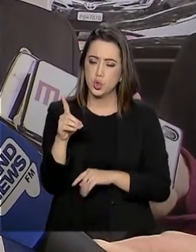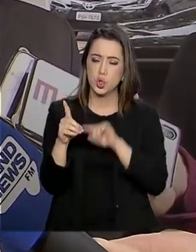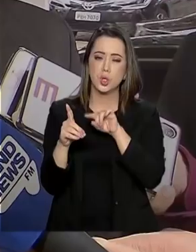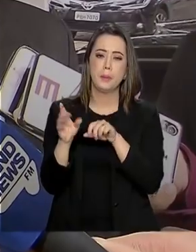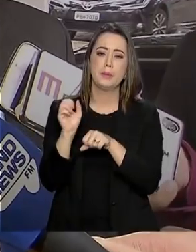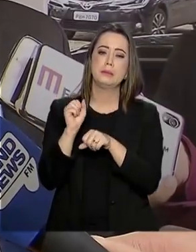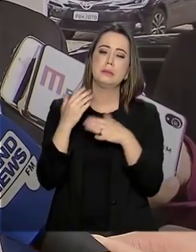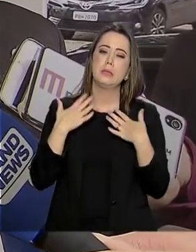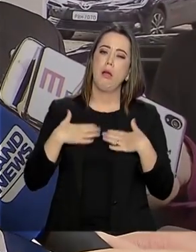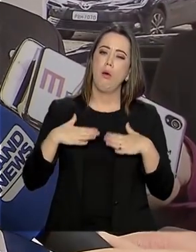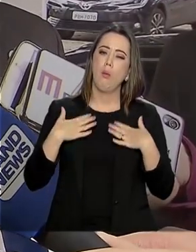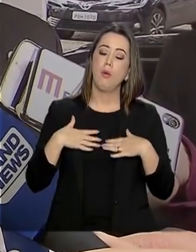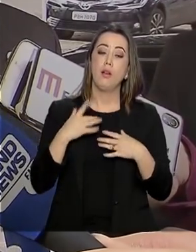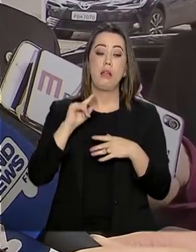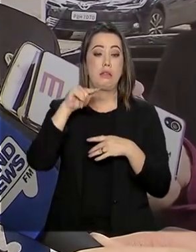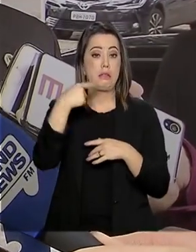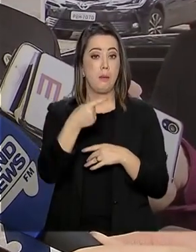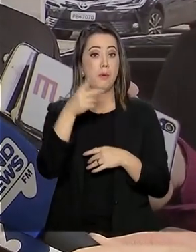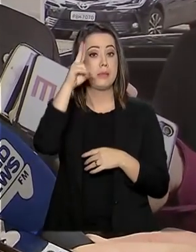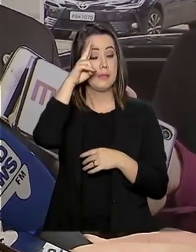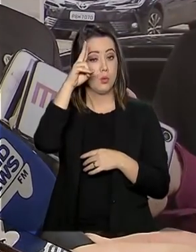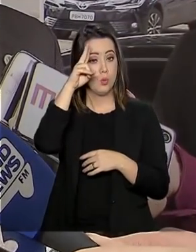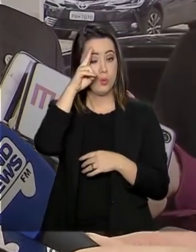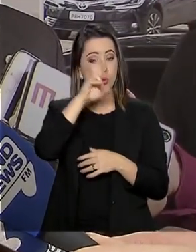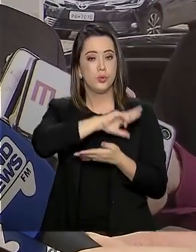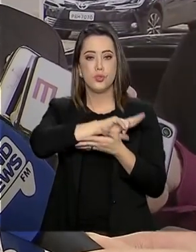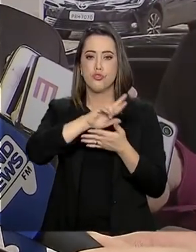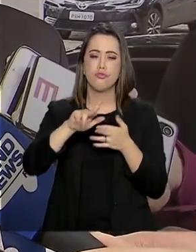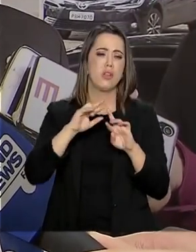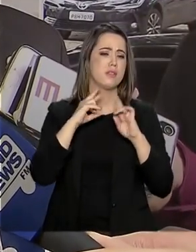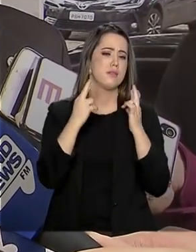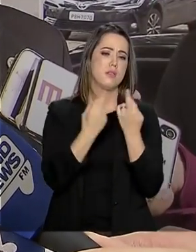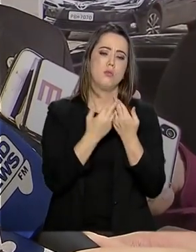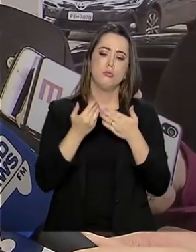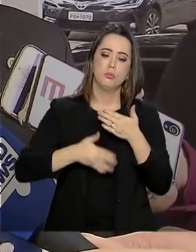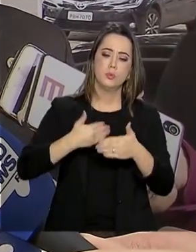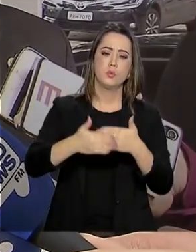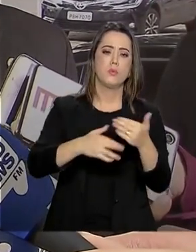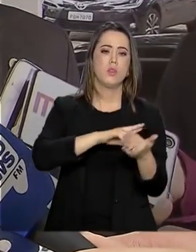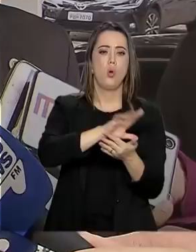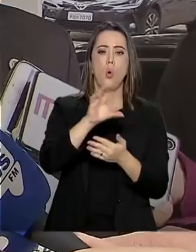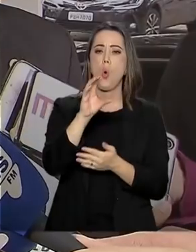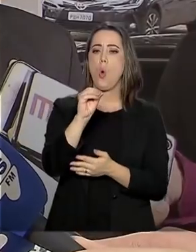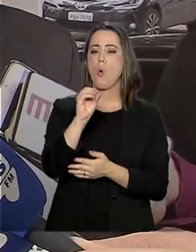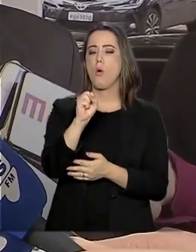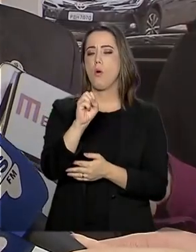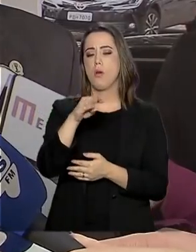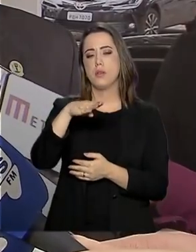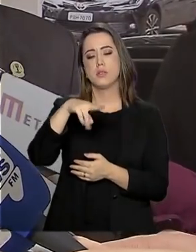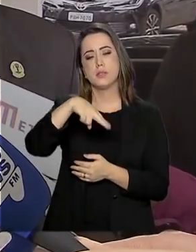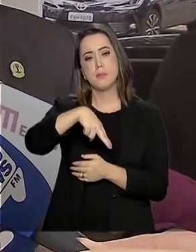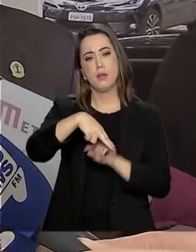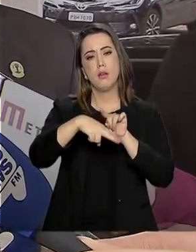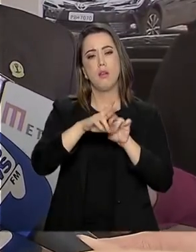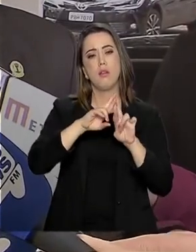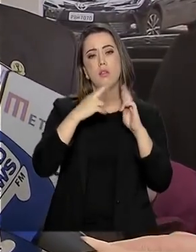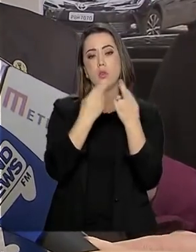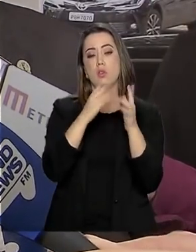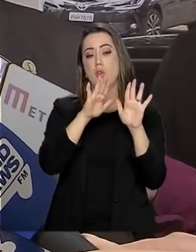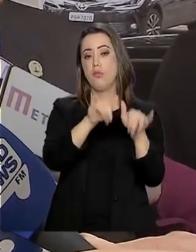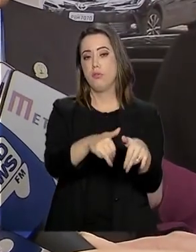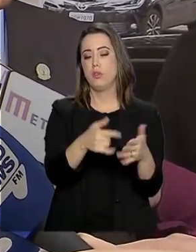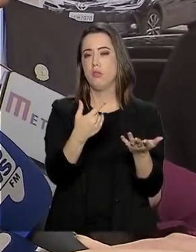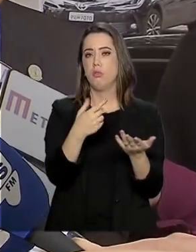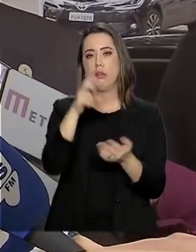E a partir de segunda-feira é Xangai e depois as tarefas lá da Cosbam, que a reunião final é na quinta-feira com a